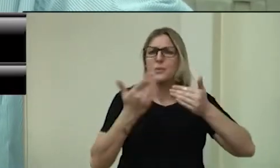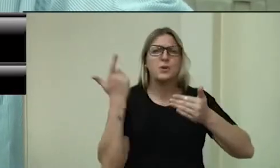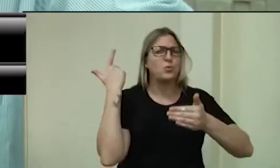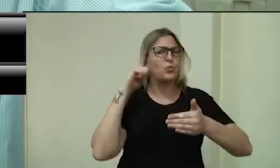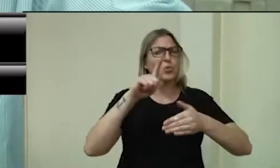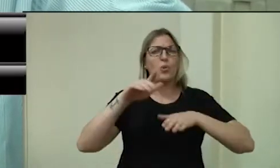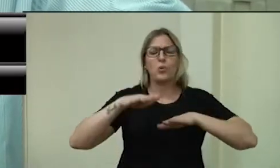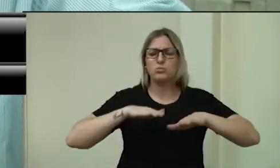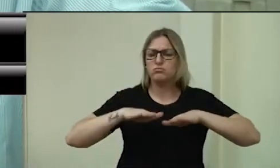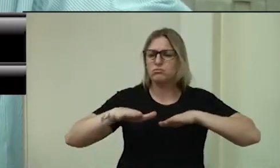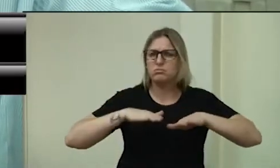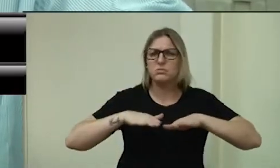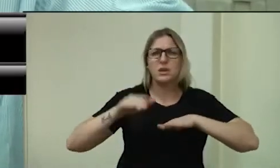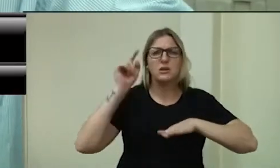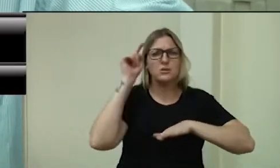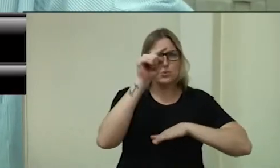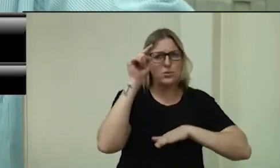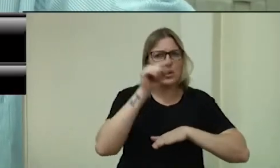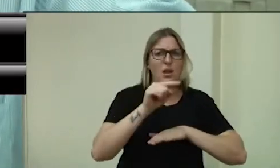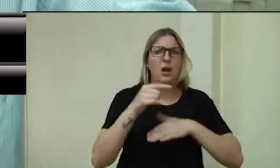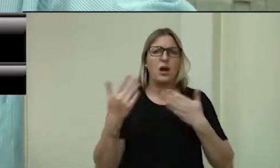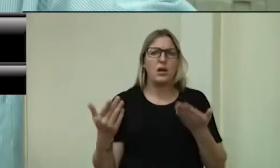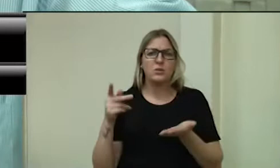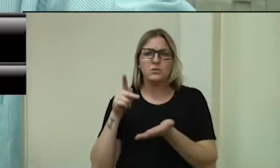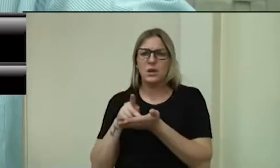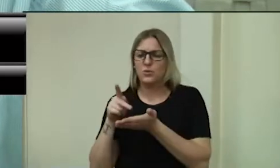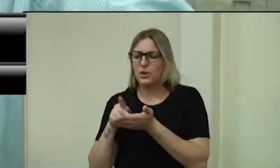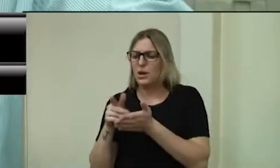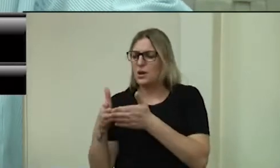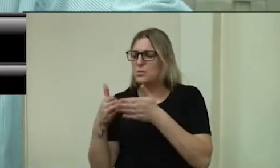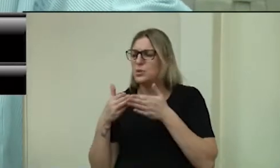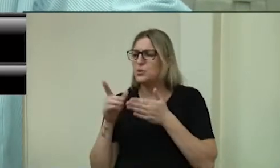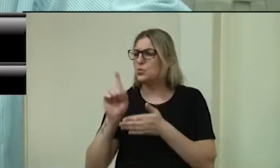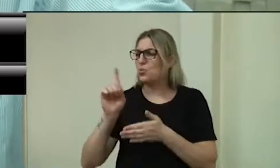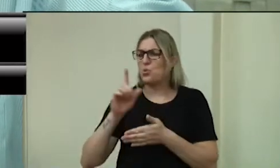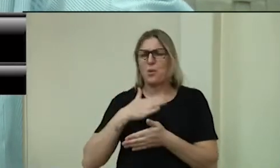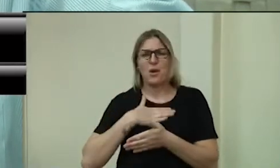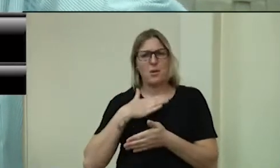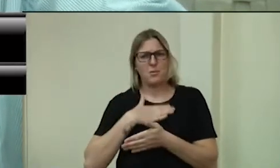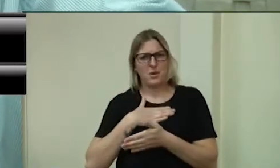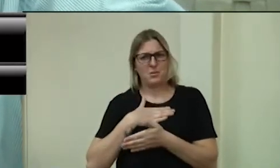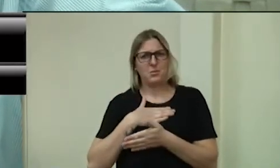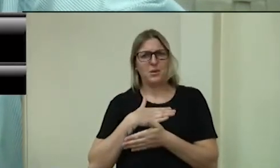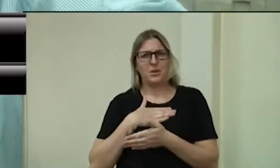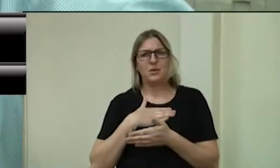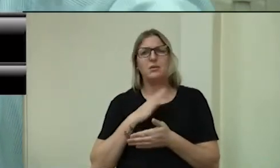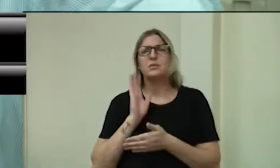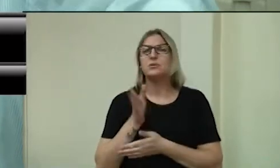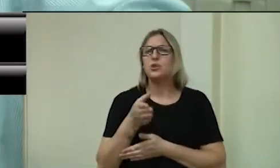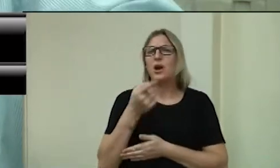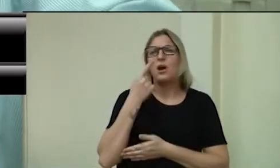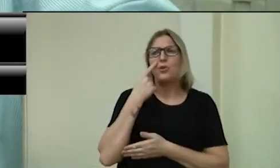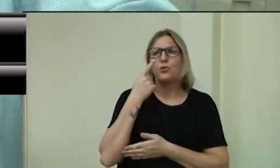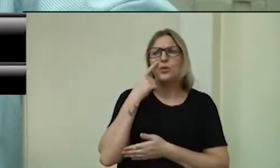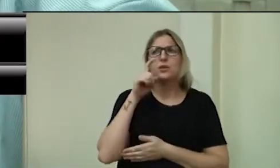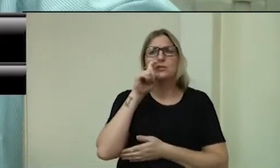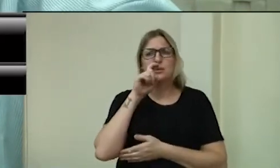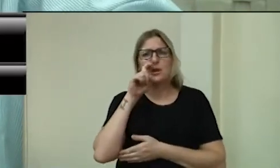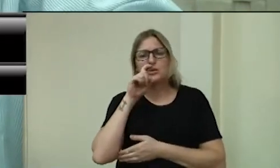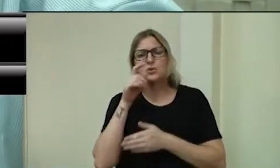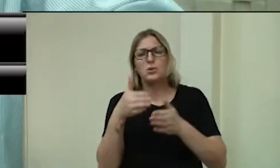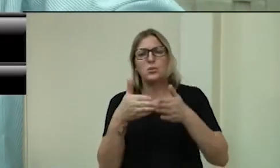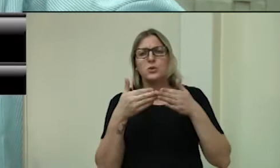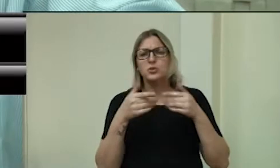é pouco trajeto. Então, na verdade, é pedido que não é para mim, isso aí é para mim, eu vejo o Sarginho pedindo, vários pedidos do vereador aqui